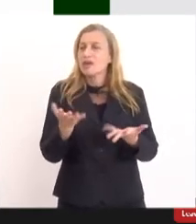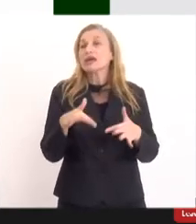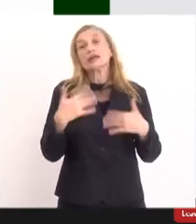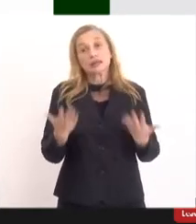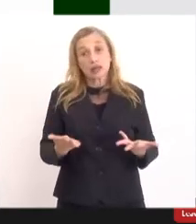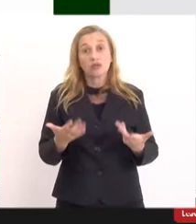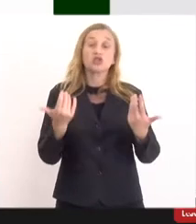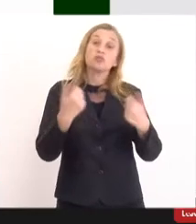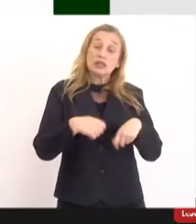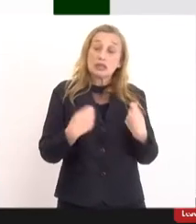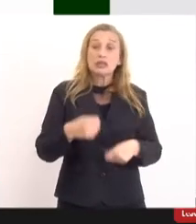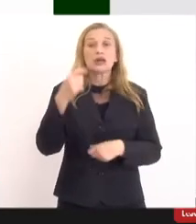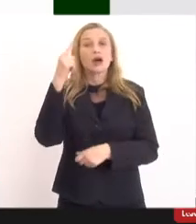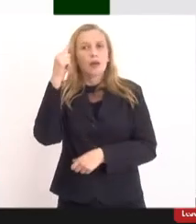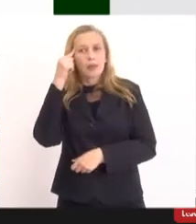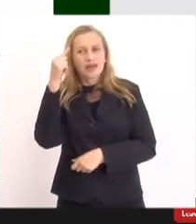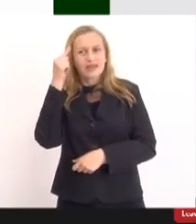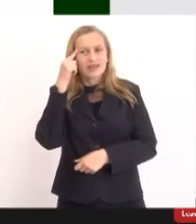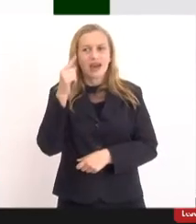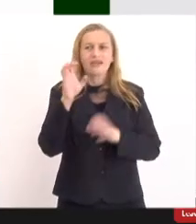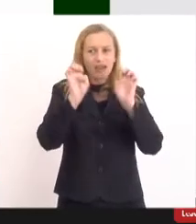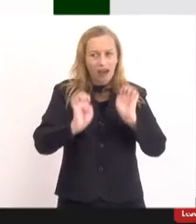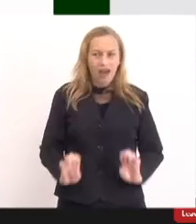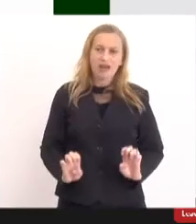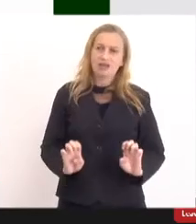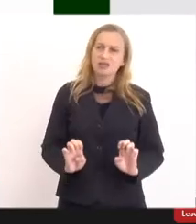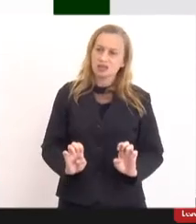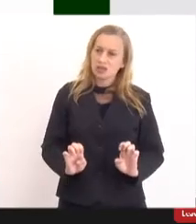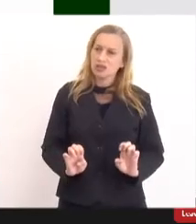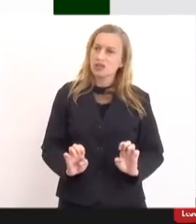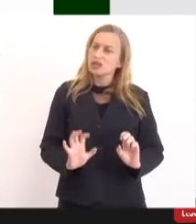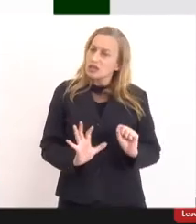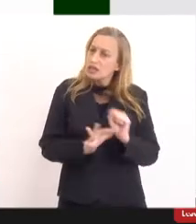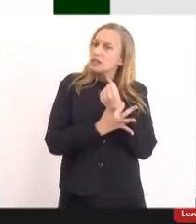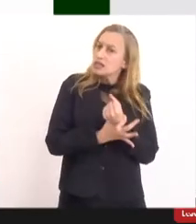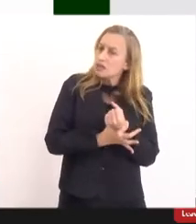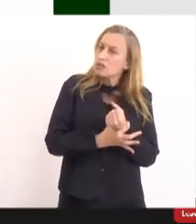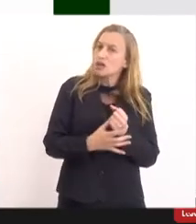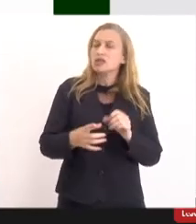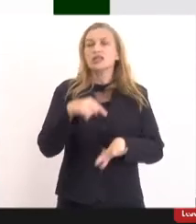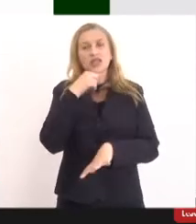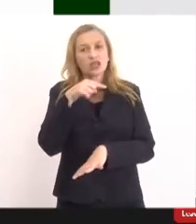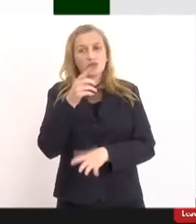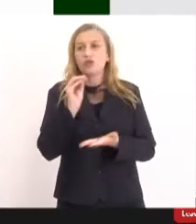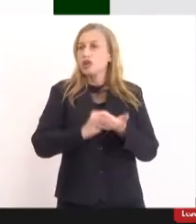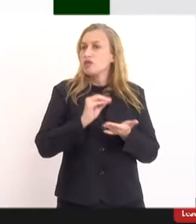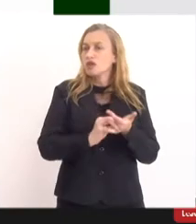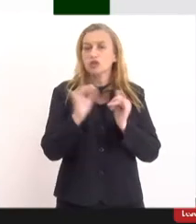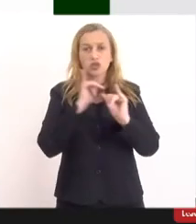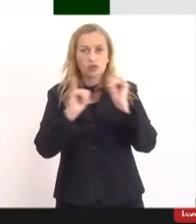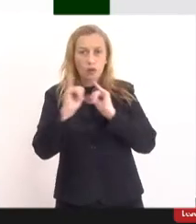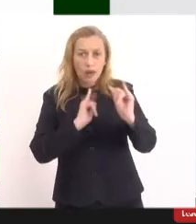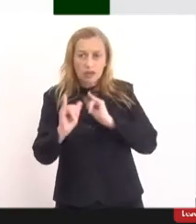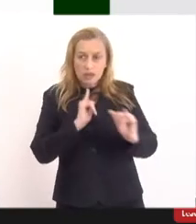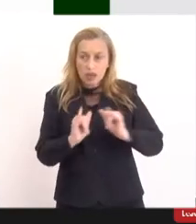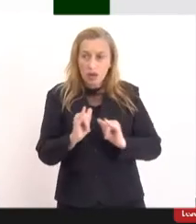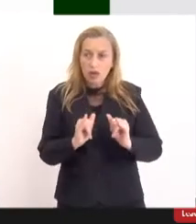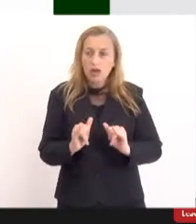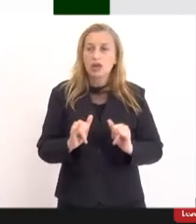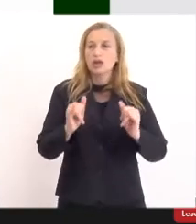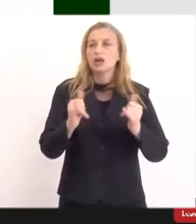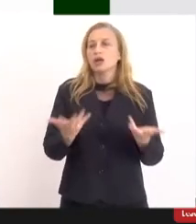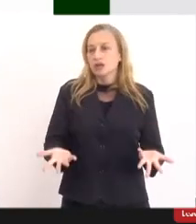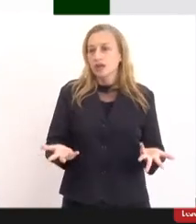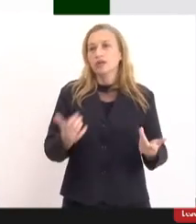a gente tem que pensar no princípio ético da precaução, na dúvida e falta de dados, não faça. E o princípio da